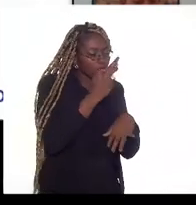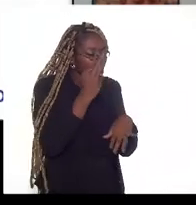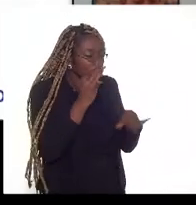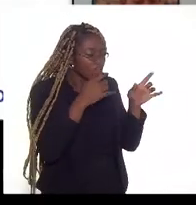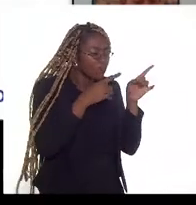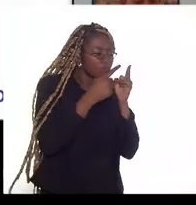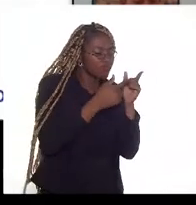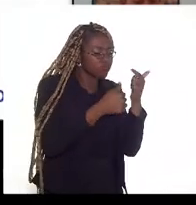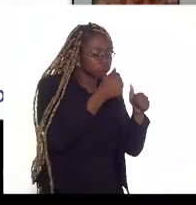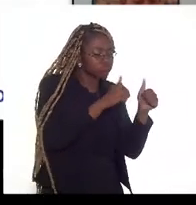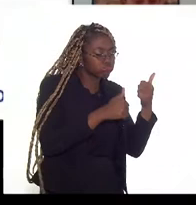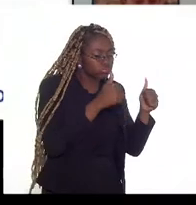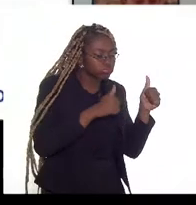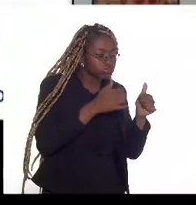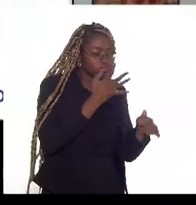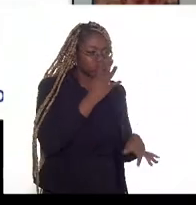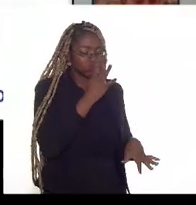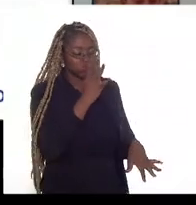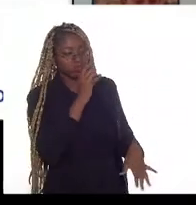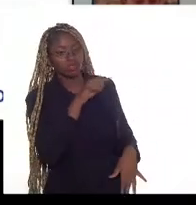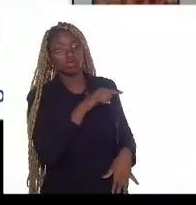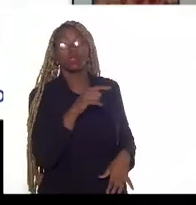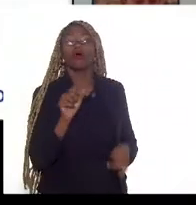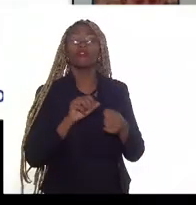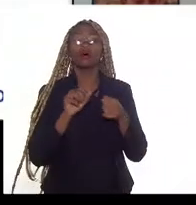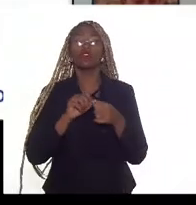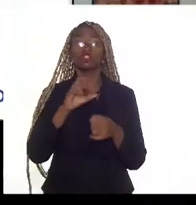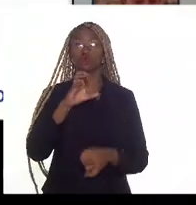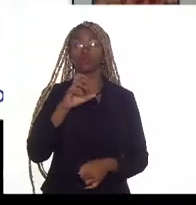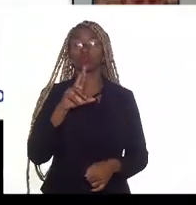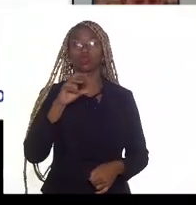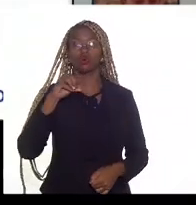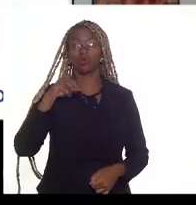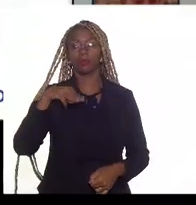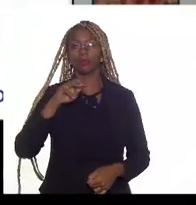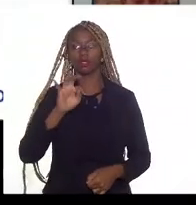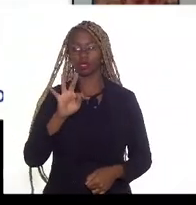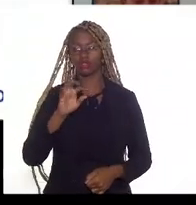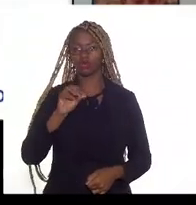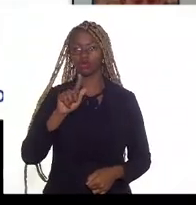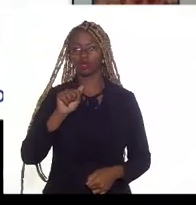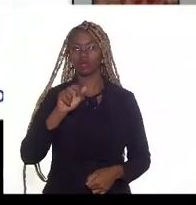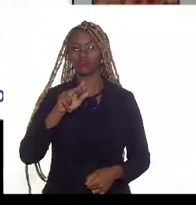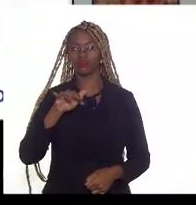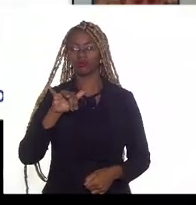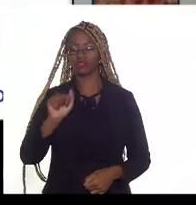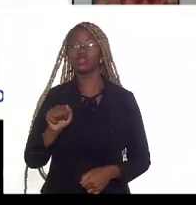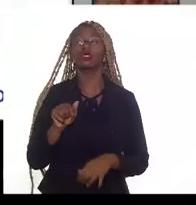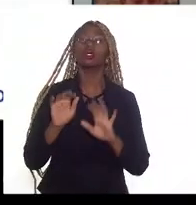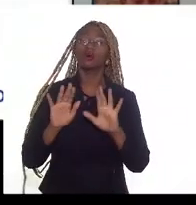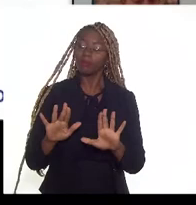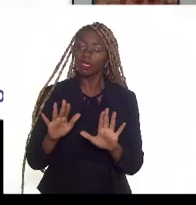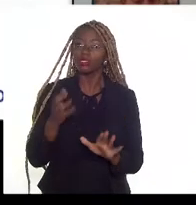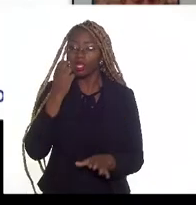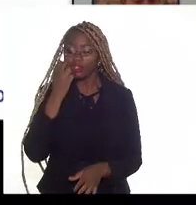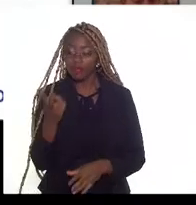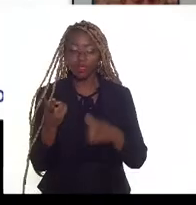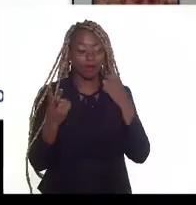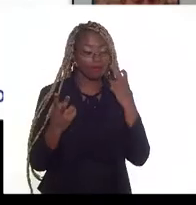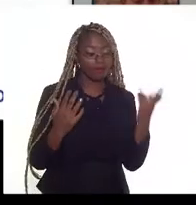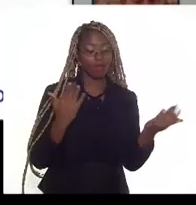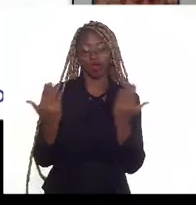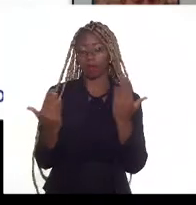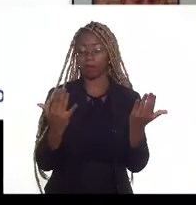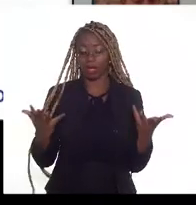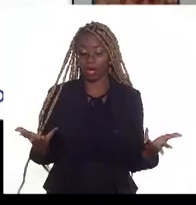gás, por meio da cromatografia, e a partir dali é identificado o potencial, o diferencial de